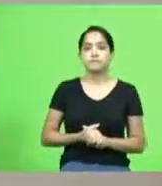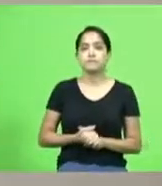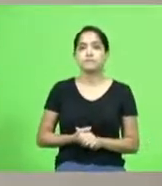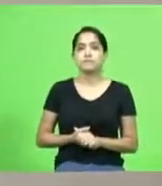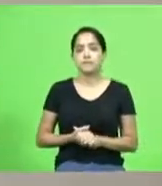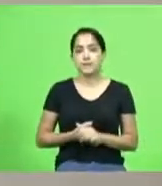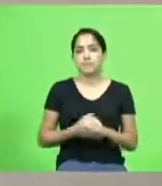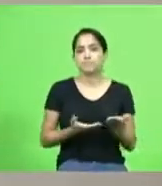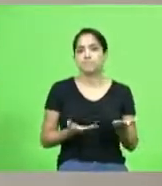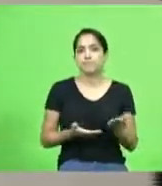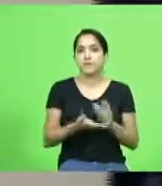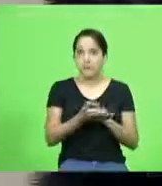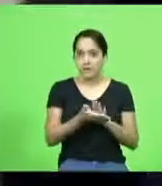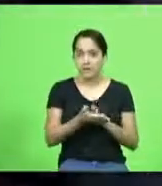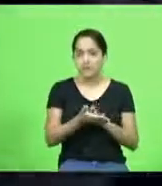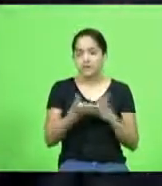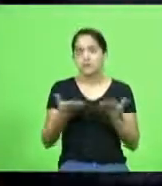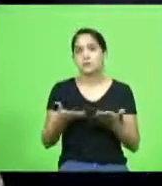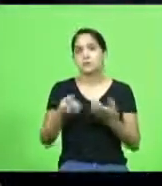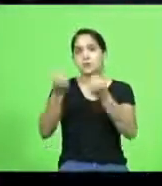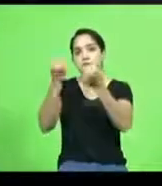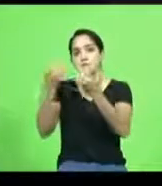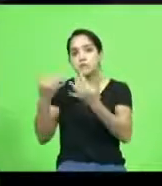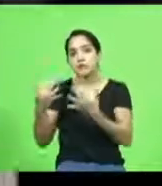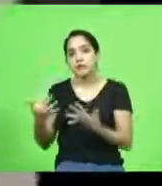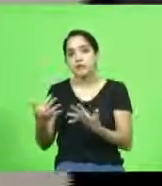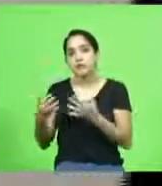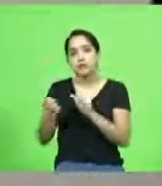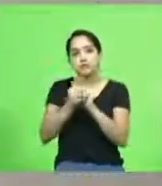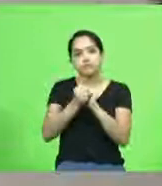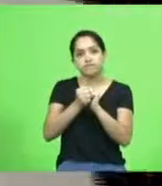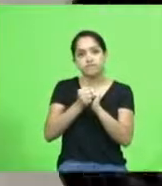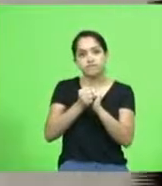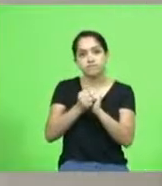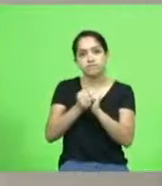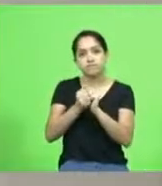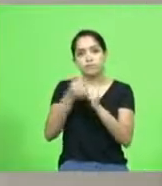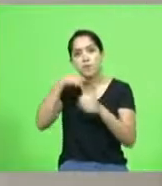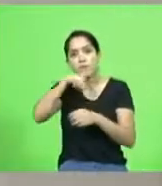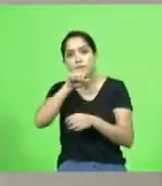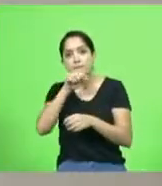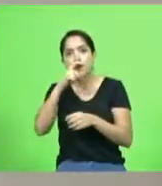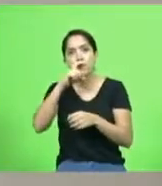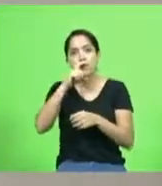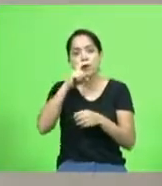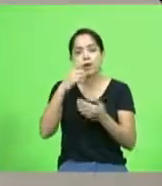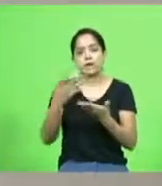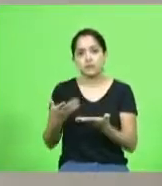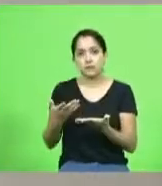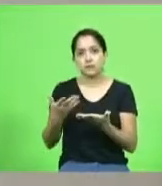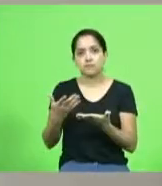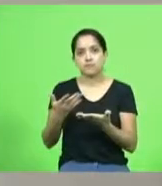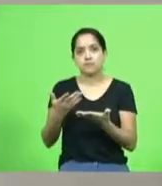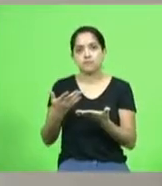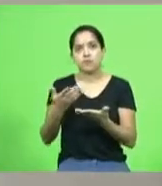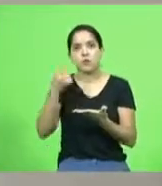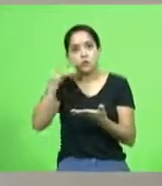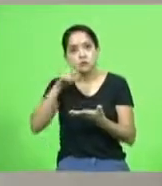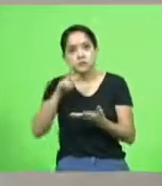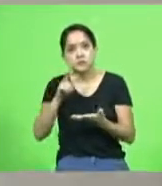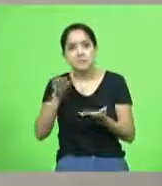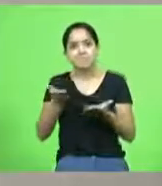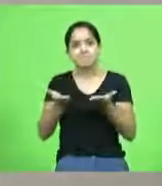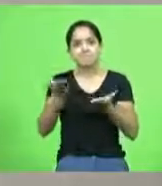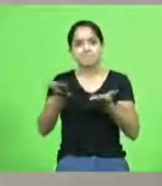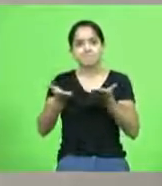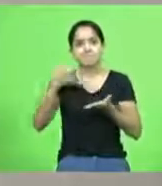parabéns porque falar de alguém tão próximo quanto a mãe um pai e conseguir manter o equilíbrio na